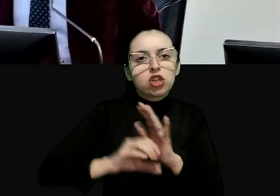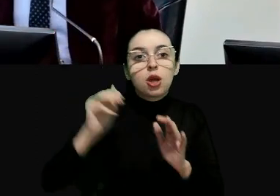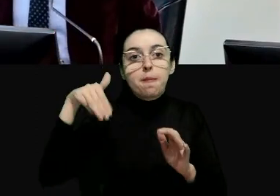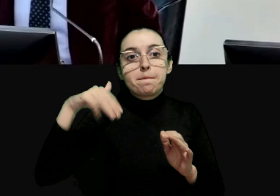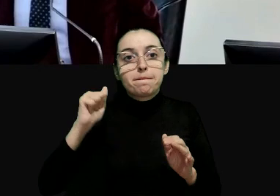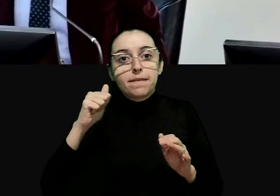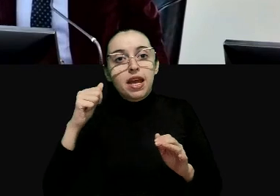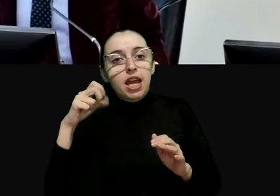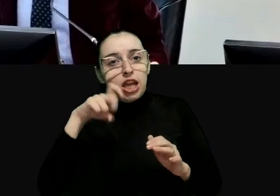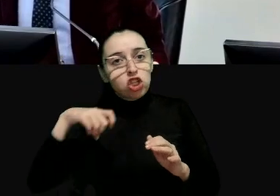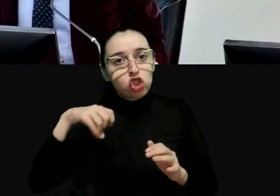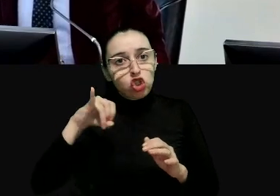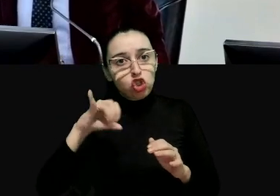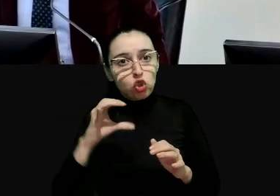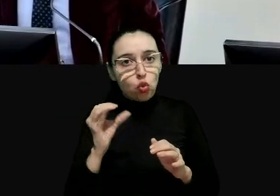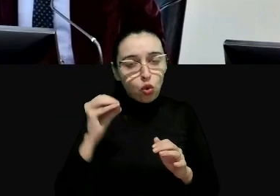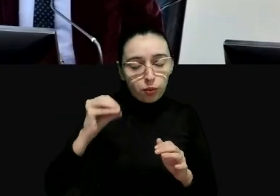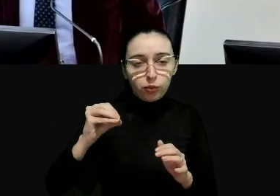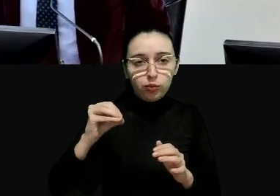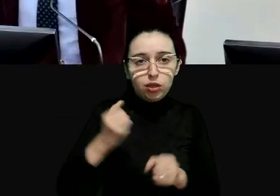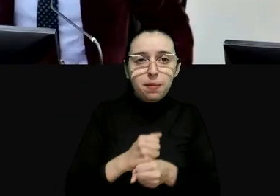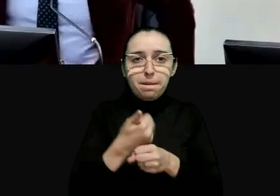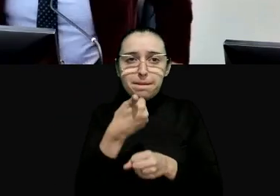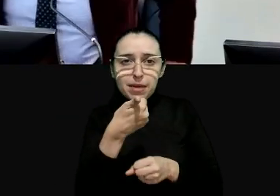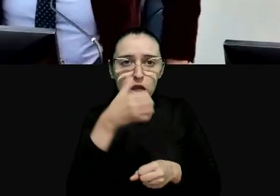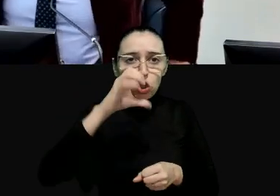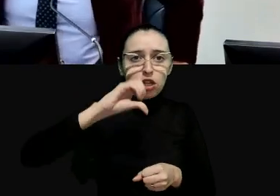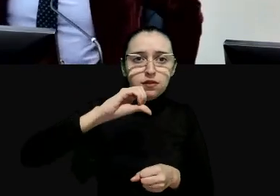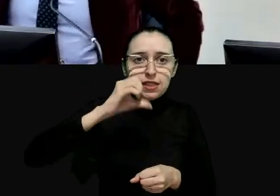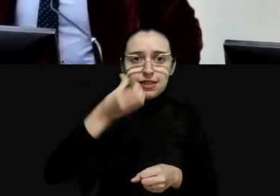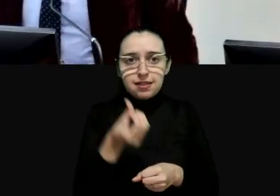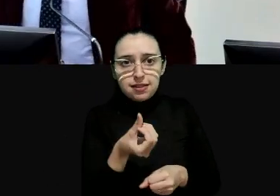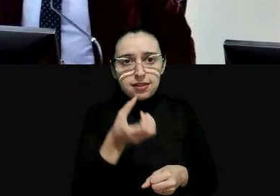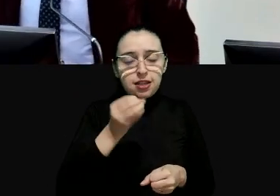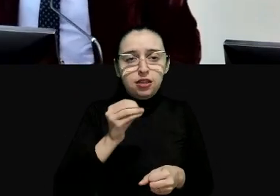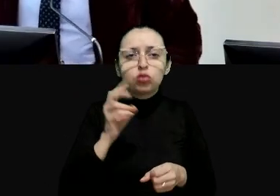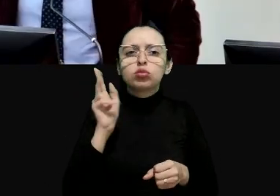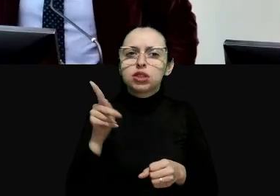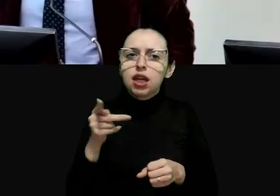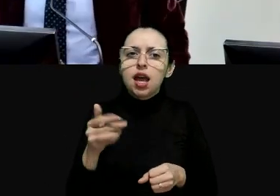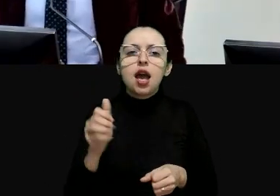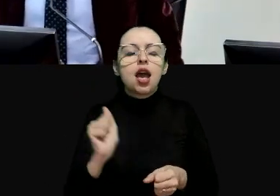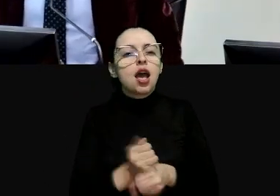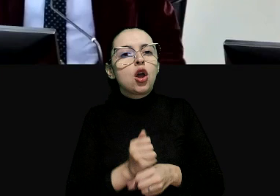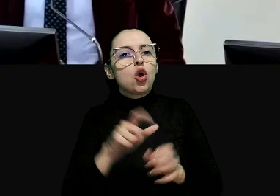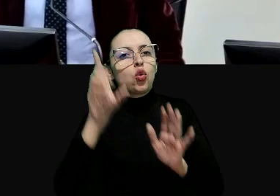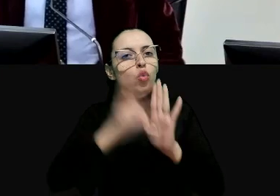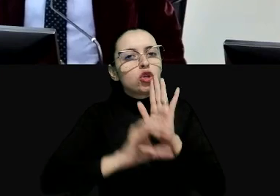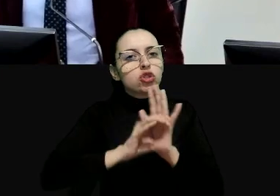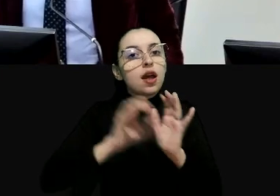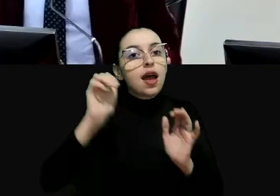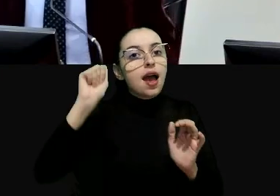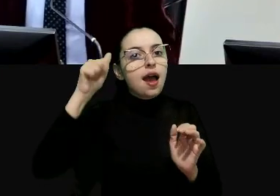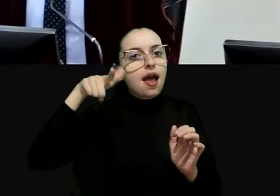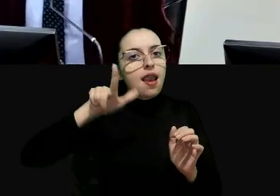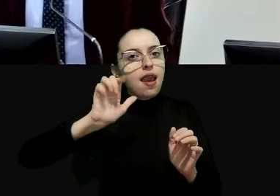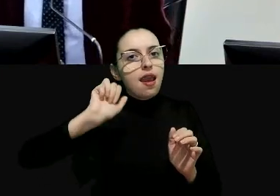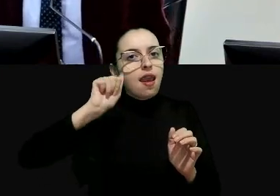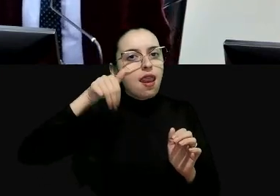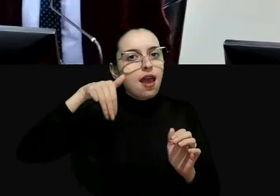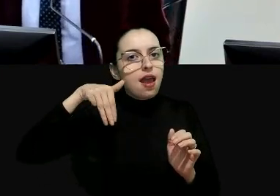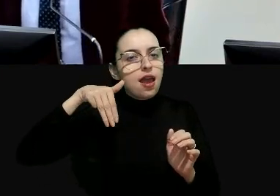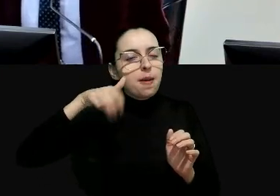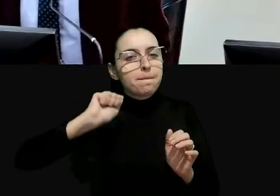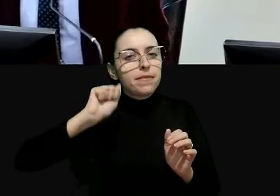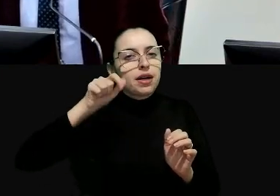México de 1917 que continua com a constituição alemã da constituição de Weimar de